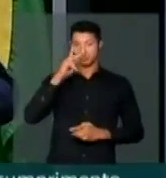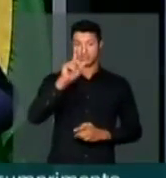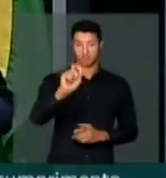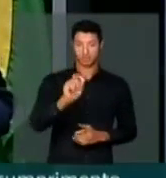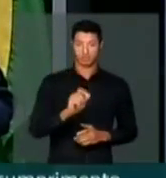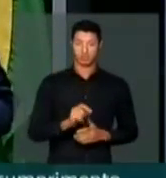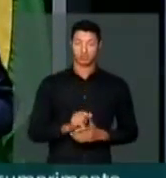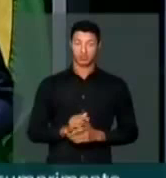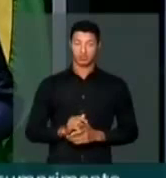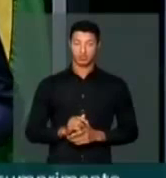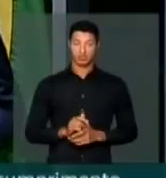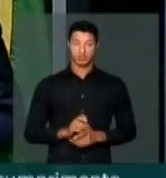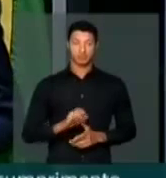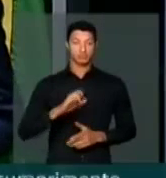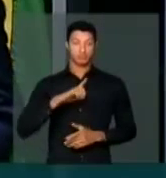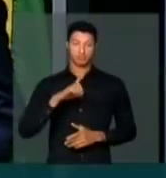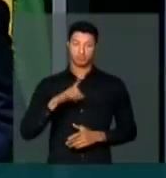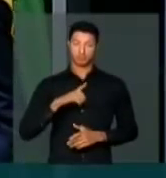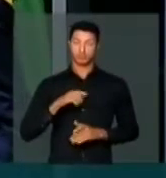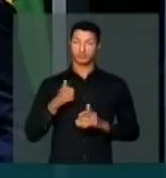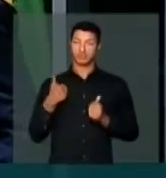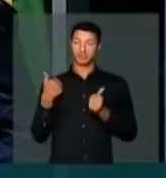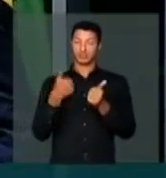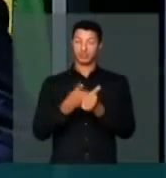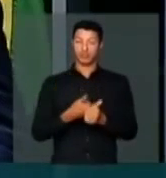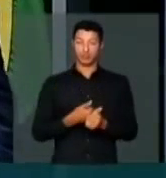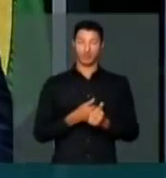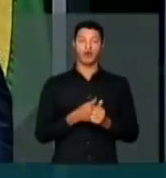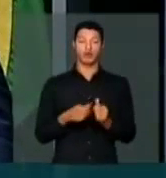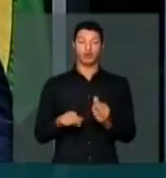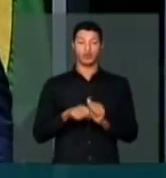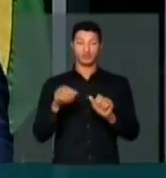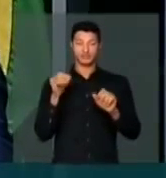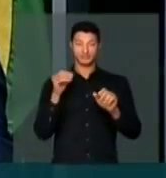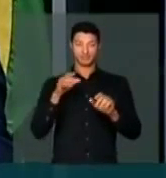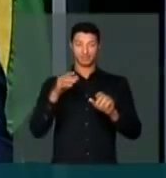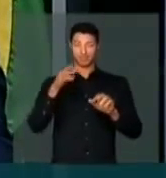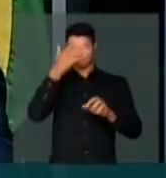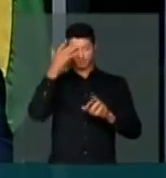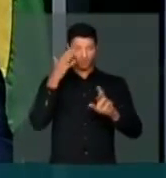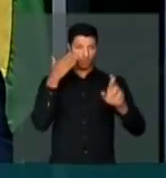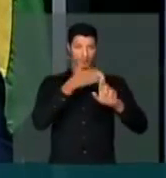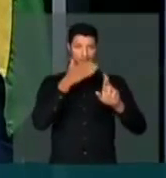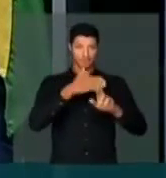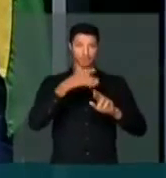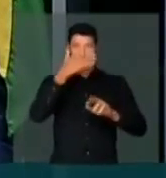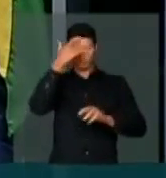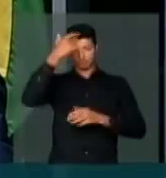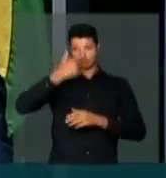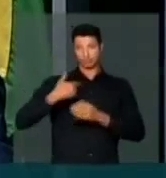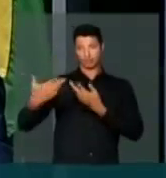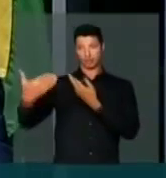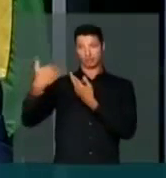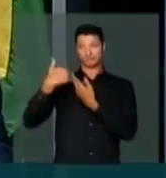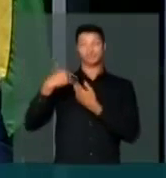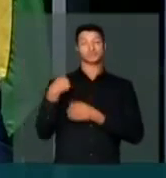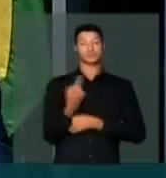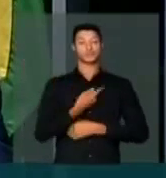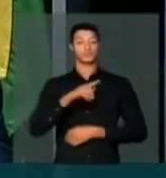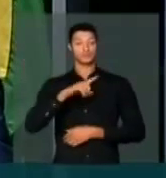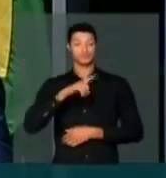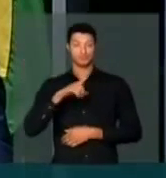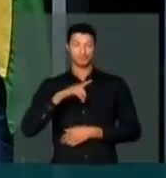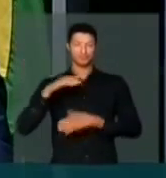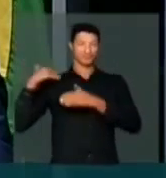haja uma aproximação entre o representante e o representado. Senhor Presidente, nós temos